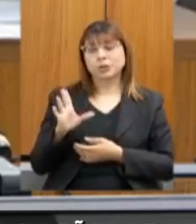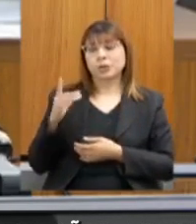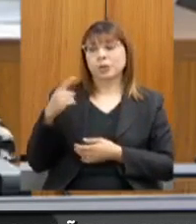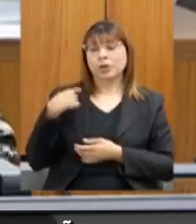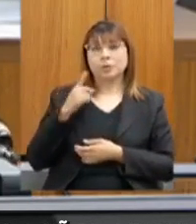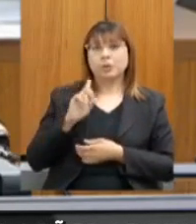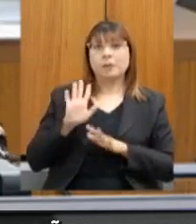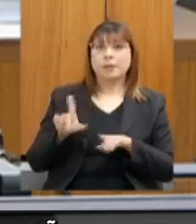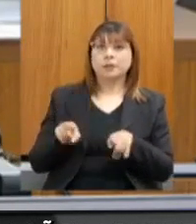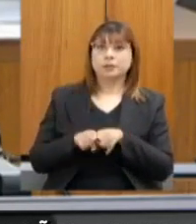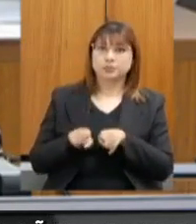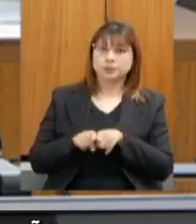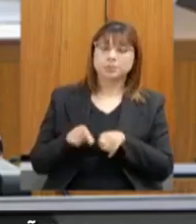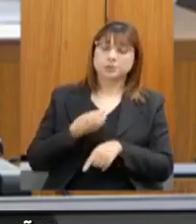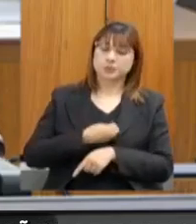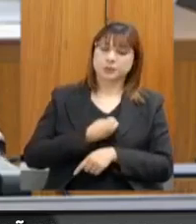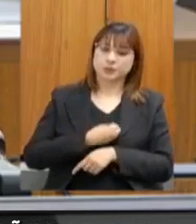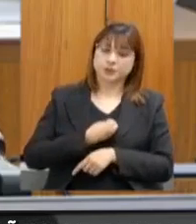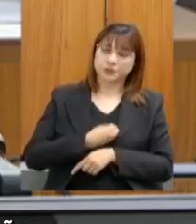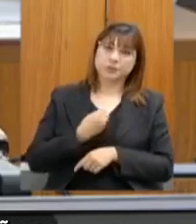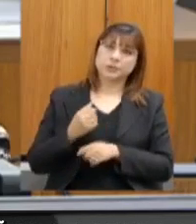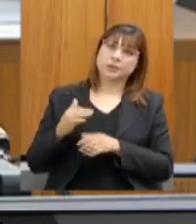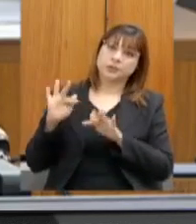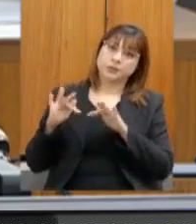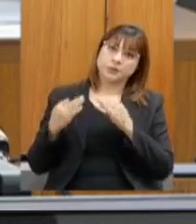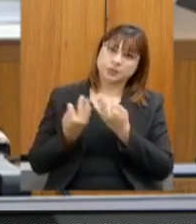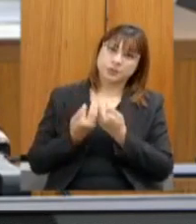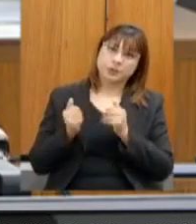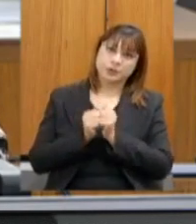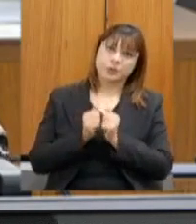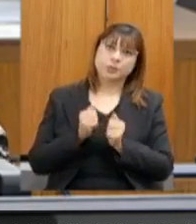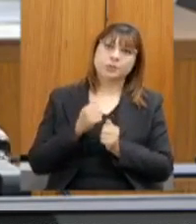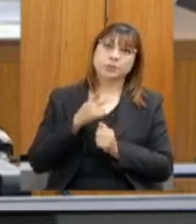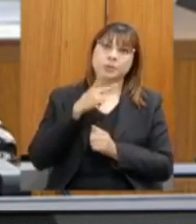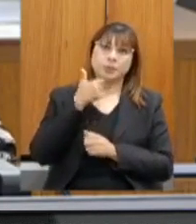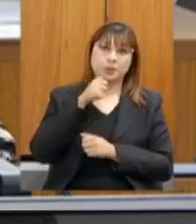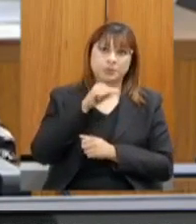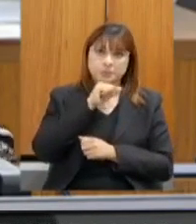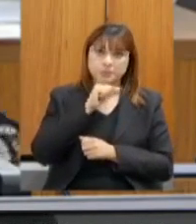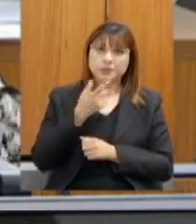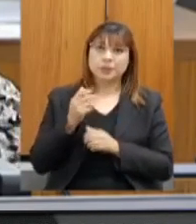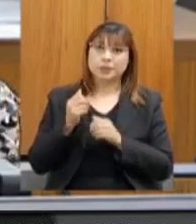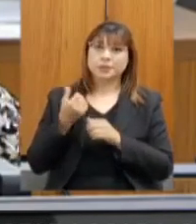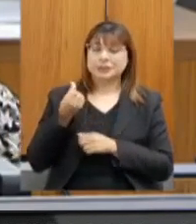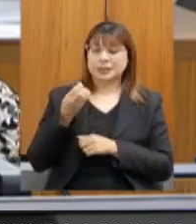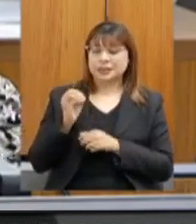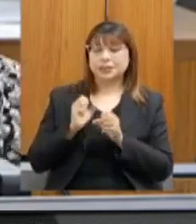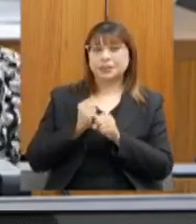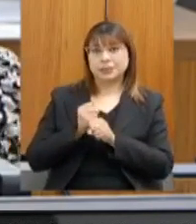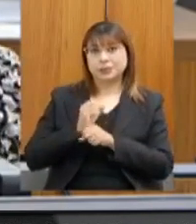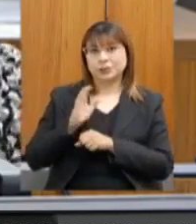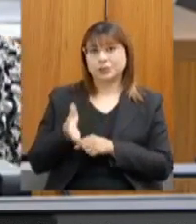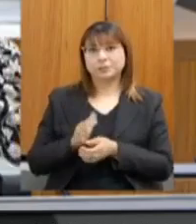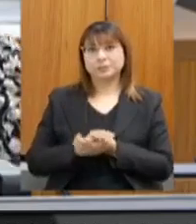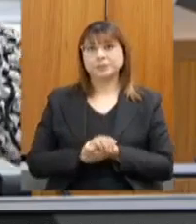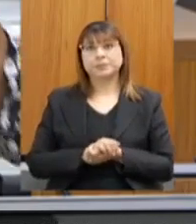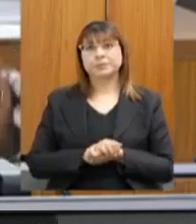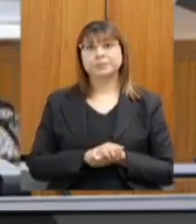como disse, por toda essa convivência familiar com os meus pais há 60 anos, não é, deputado Virgílio? Bem,